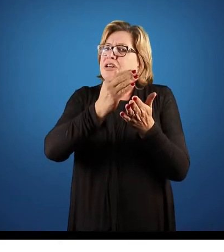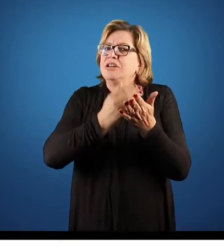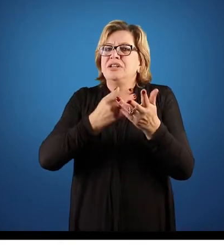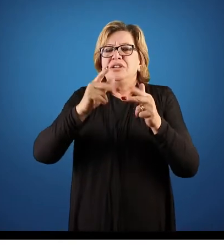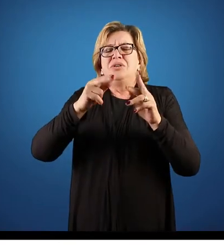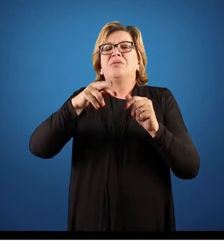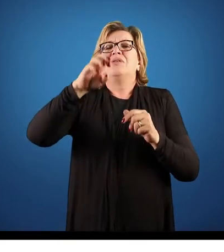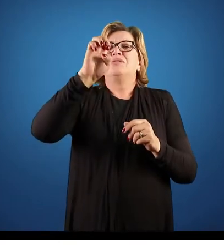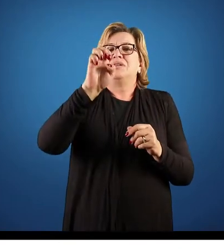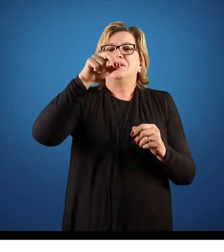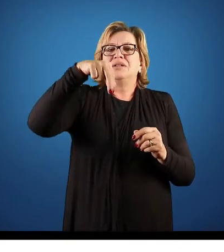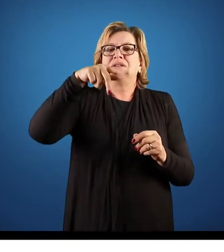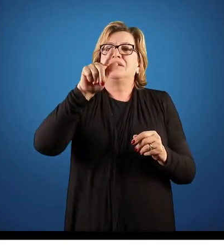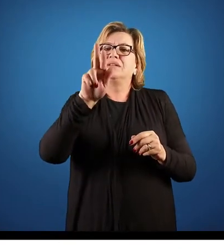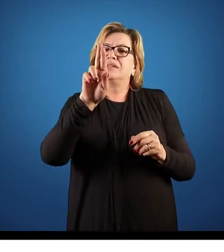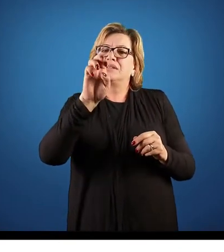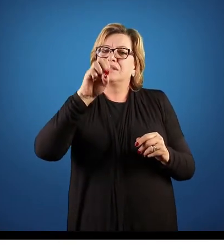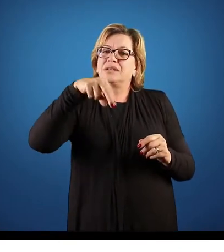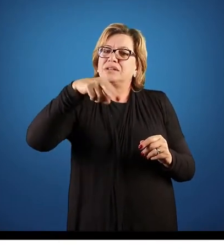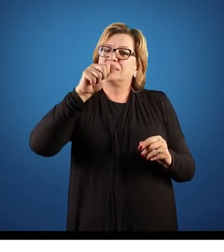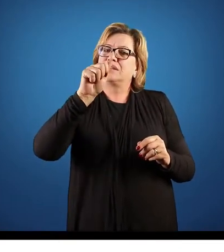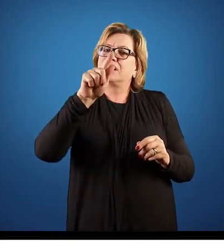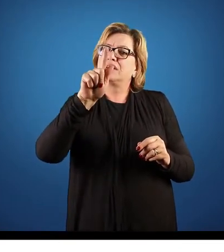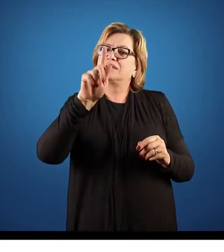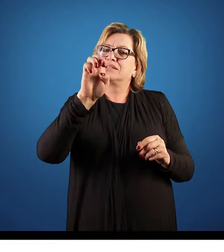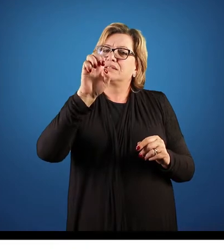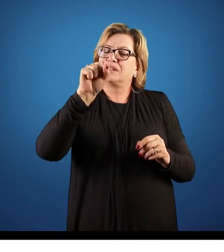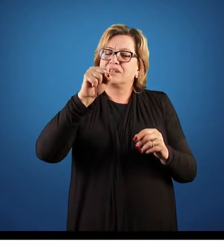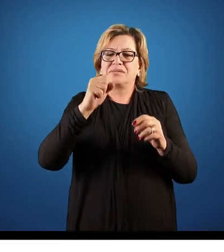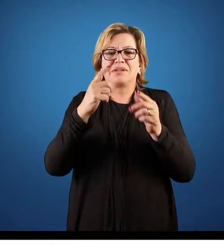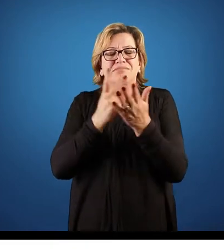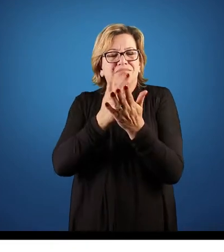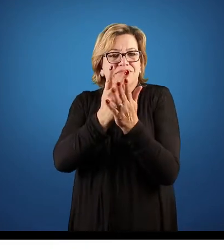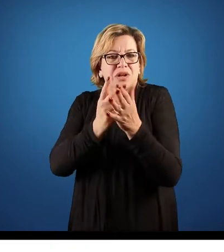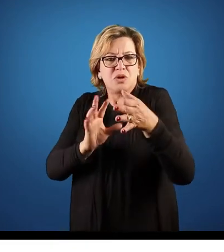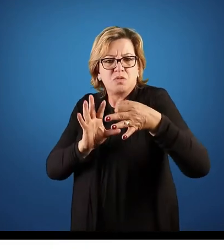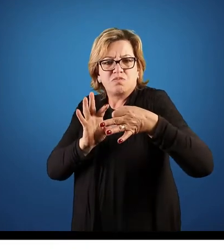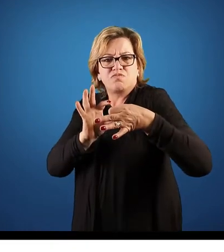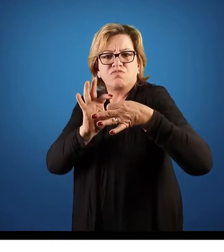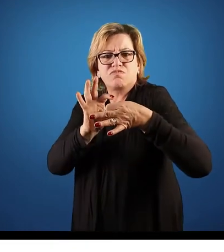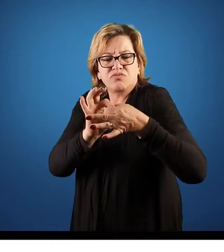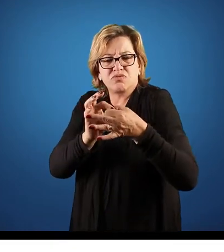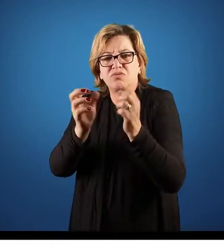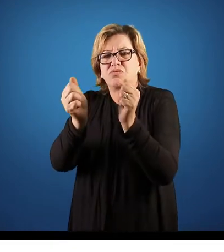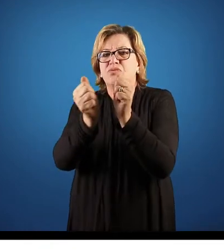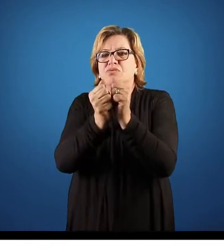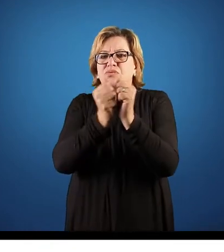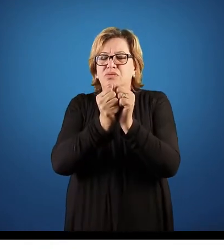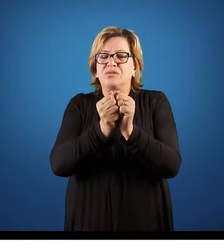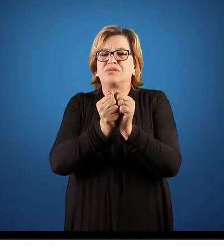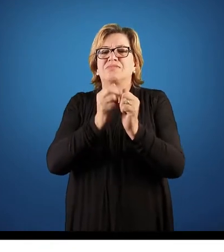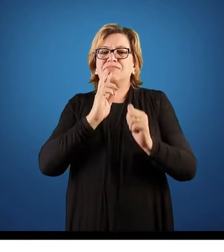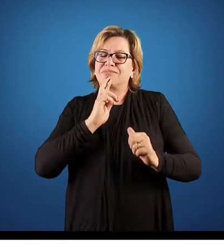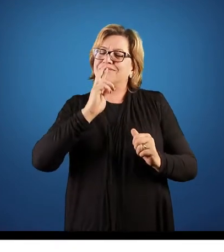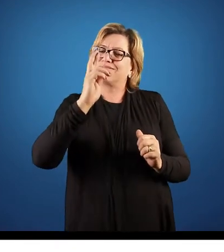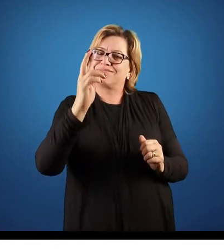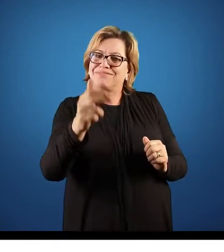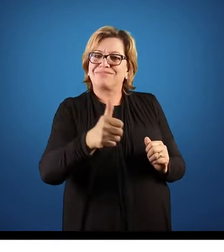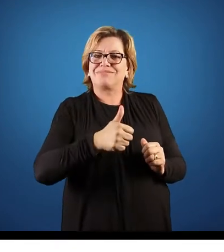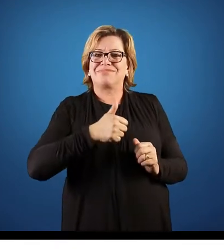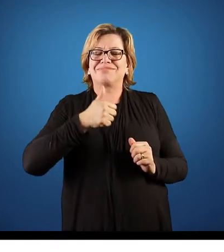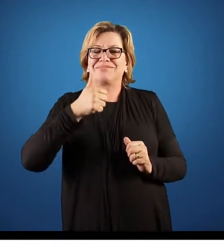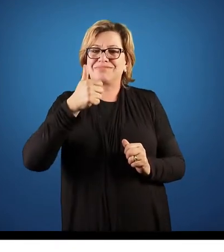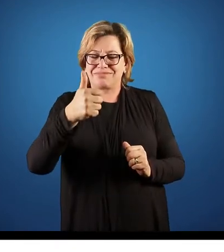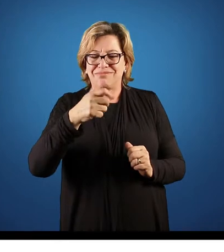fossem engrenagens, para que elas possam estar uma trabalhando em conjunto com a outra e juntas fazer um resultado maior no conjunto